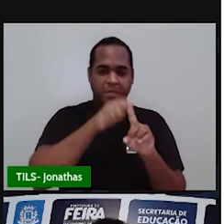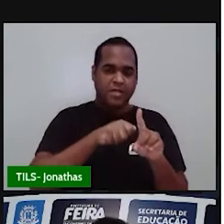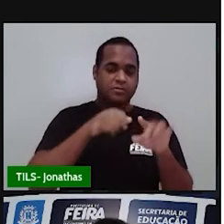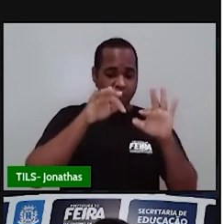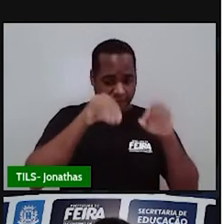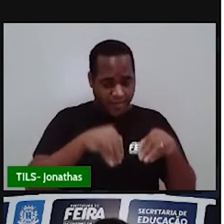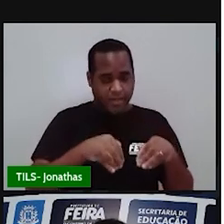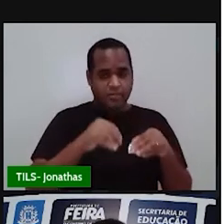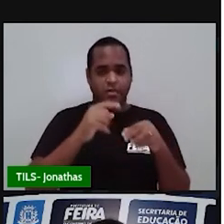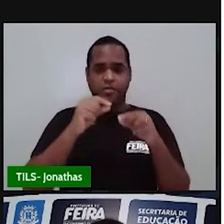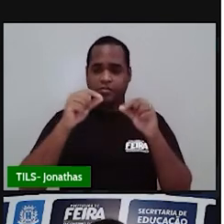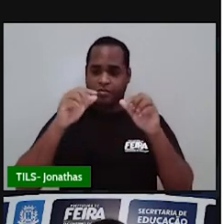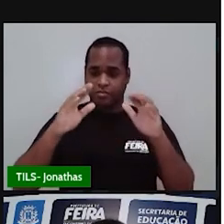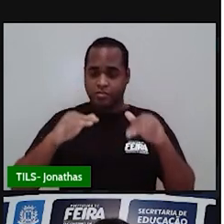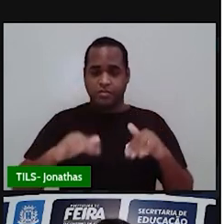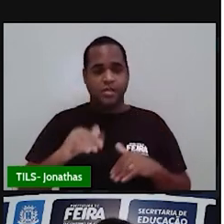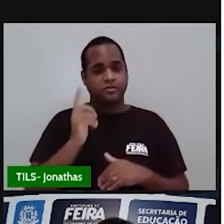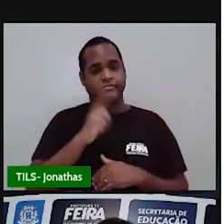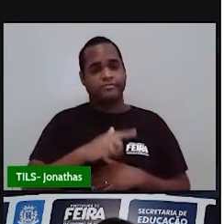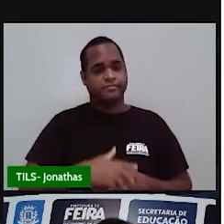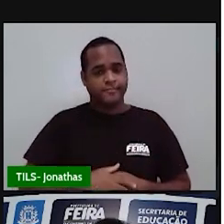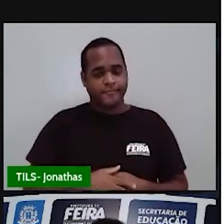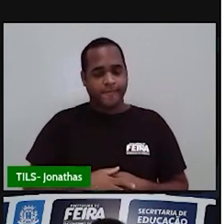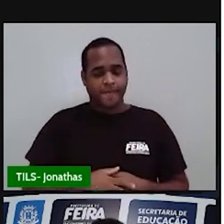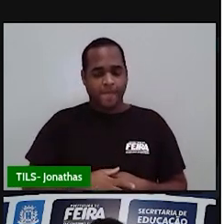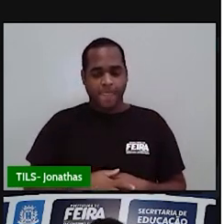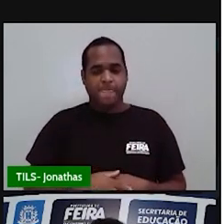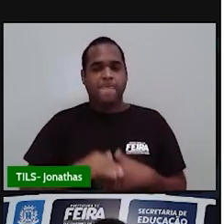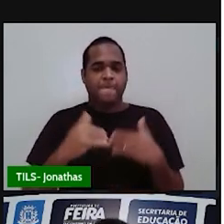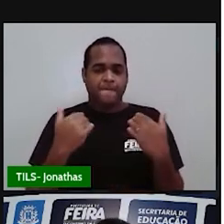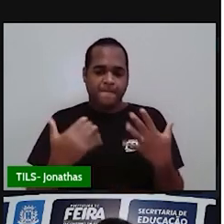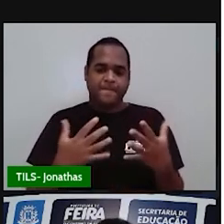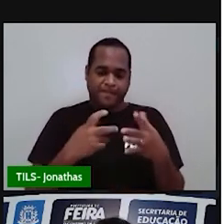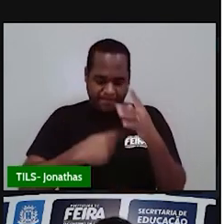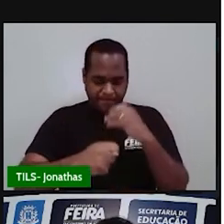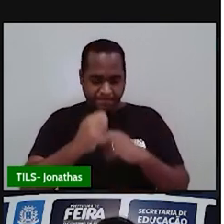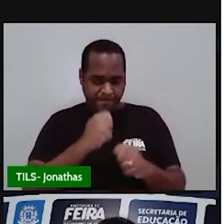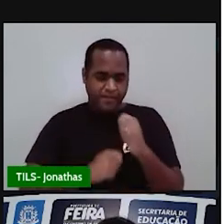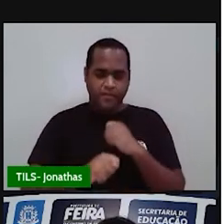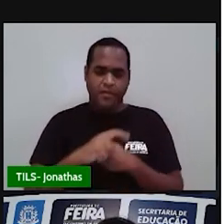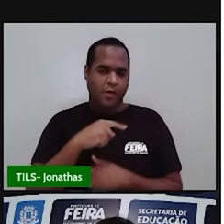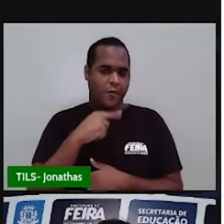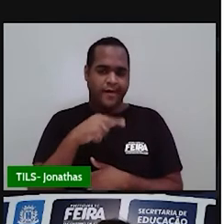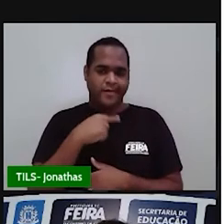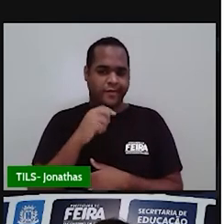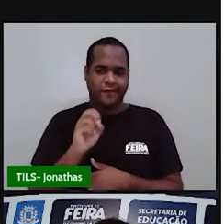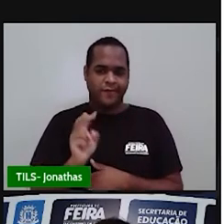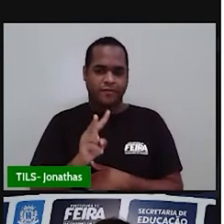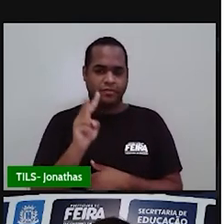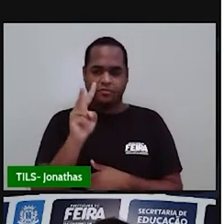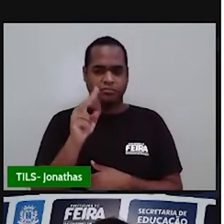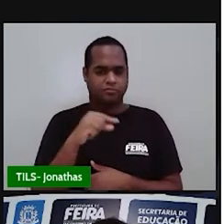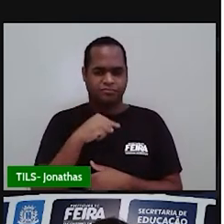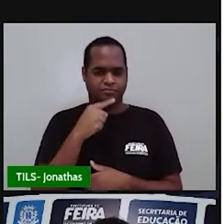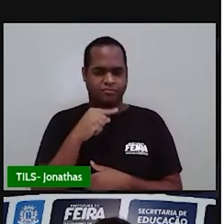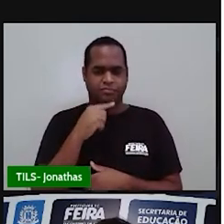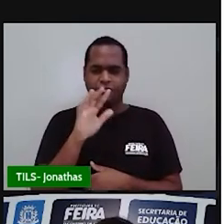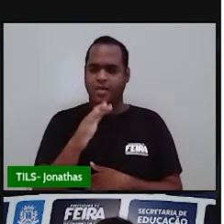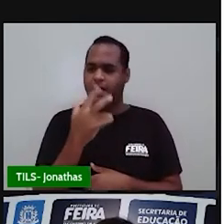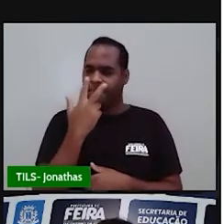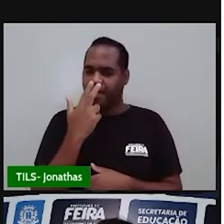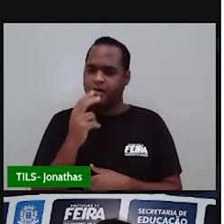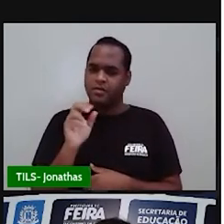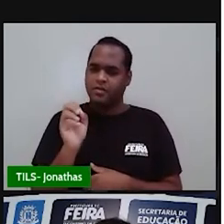um pouco mais barata. E por mais que o que a gente economize ali não seja um grande valor, mas é algum